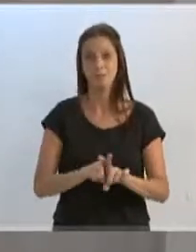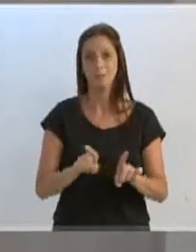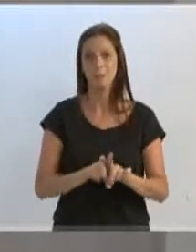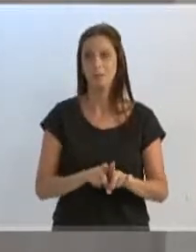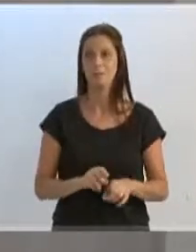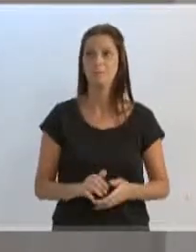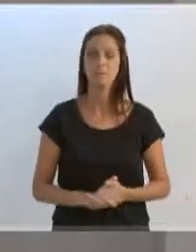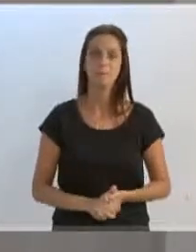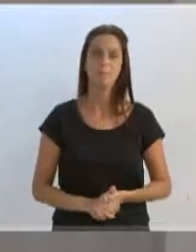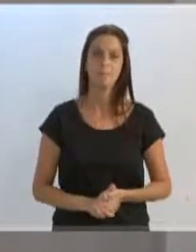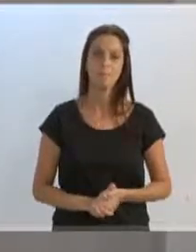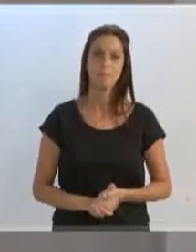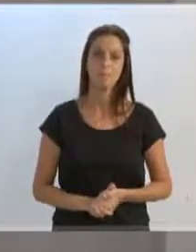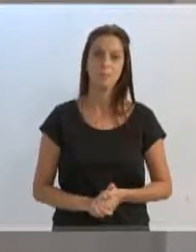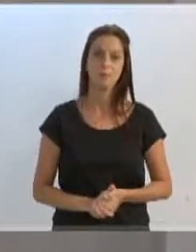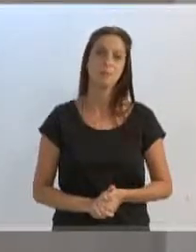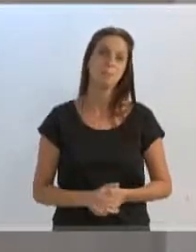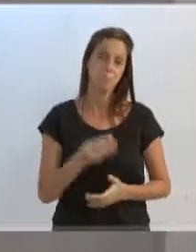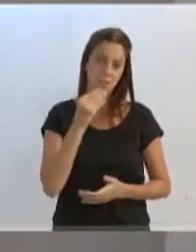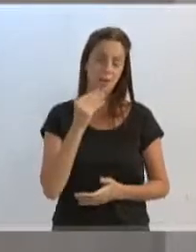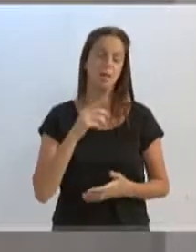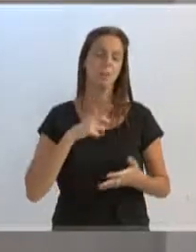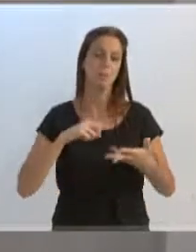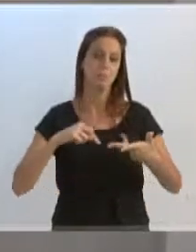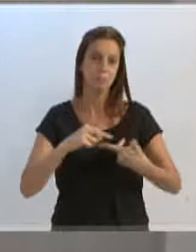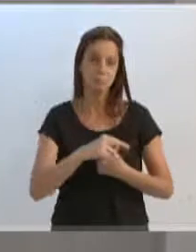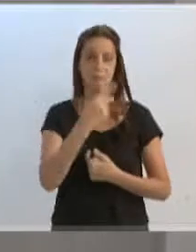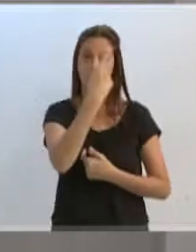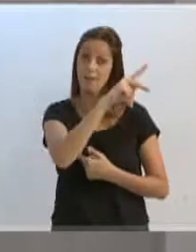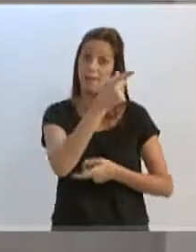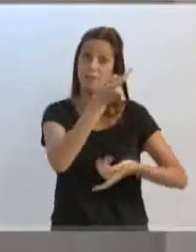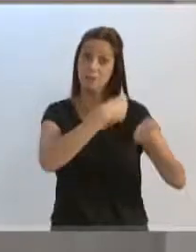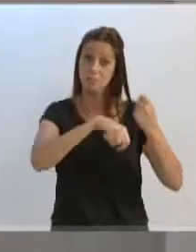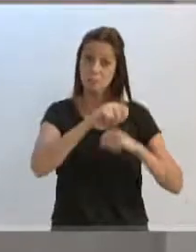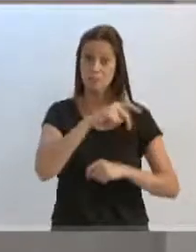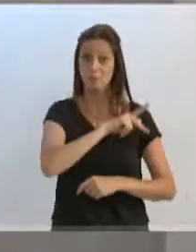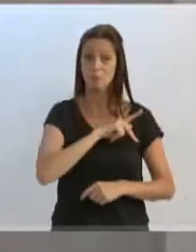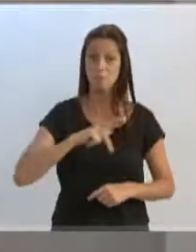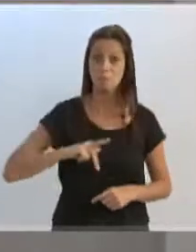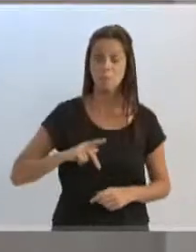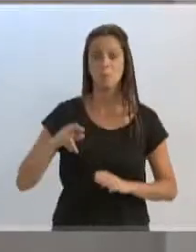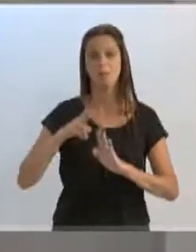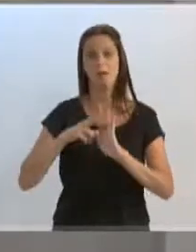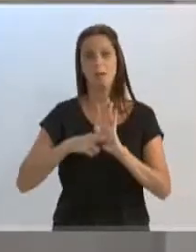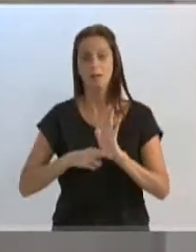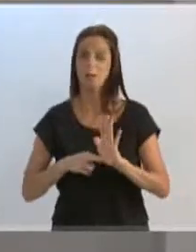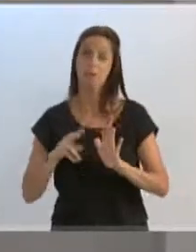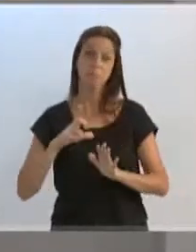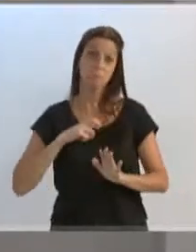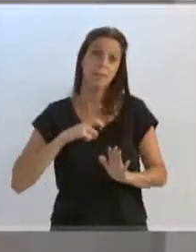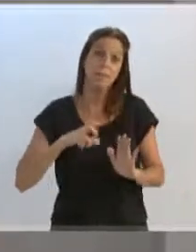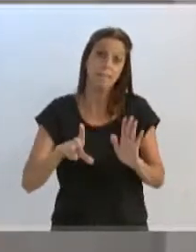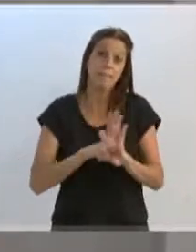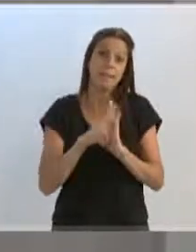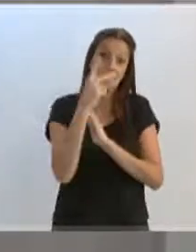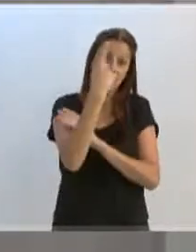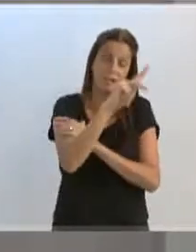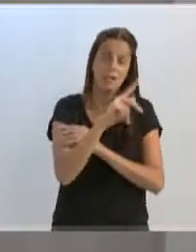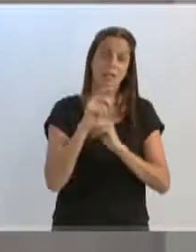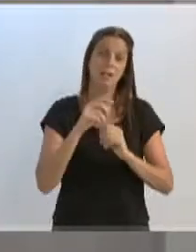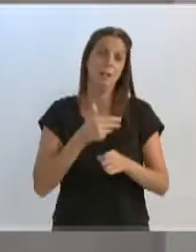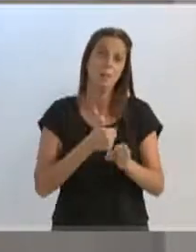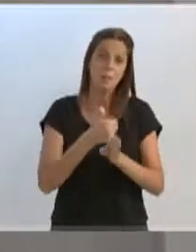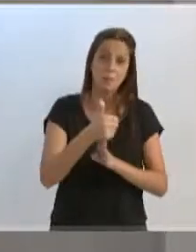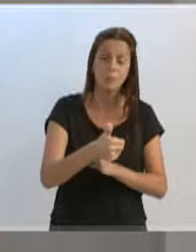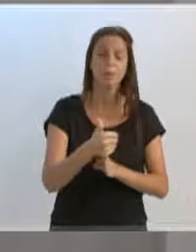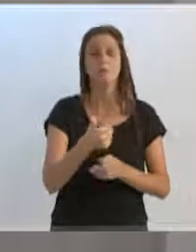dos requisitos necessários para a administração pública, as regras, a legalidade, a impessoalidade, a moralidade,